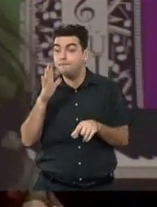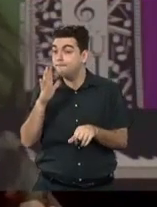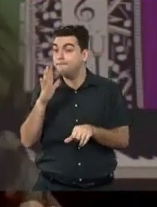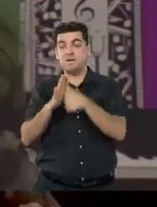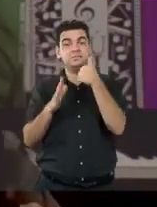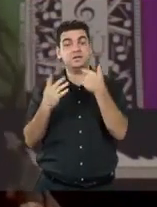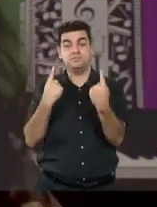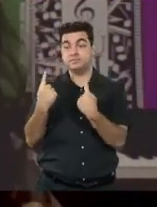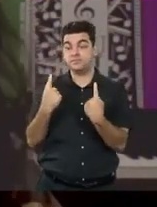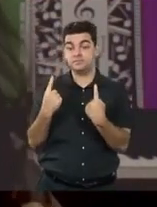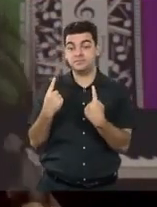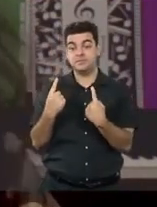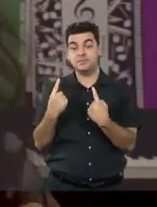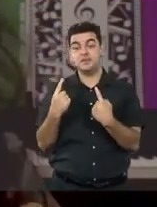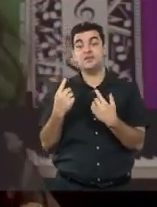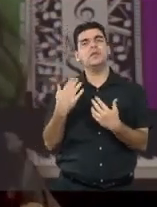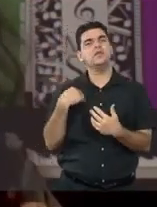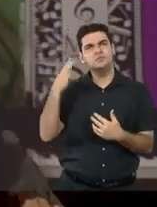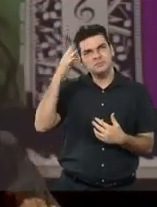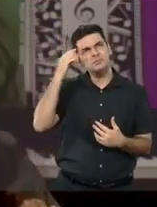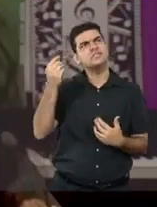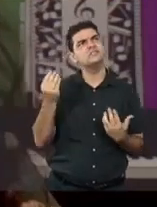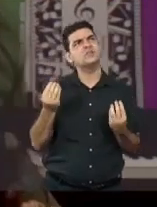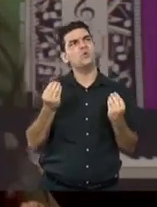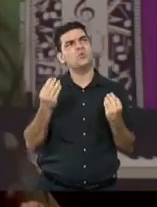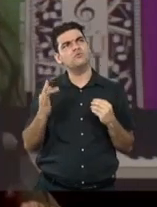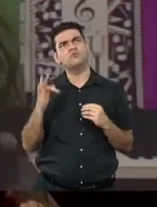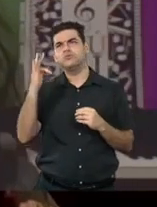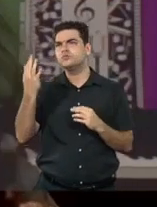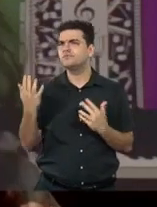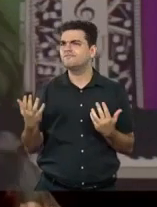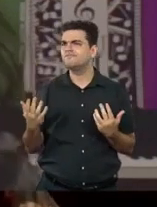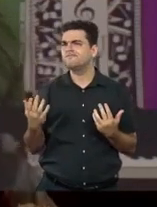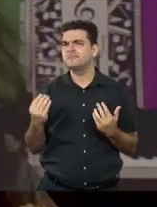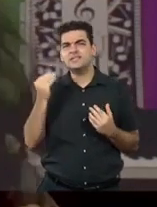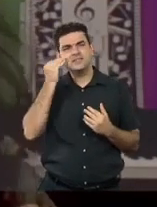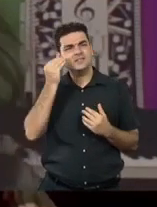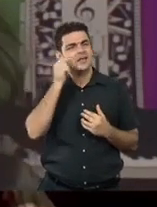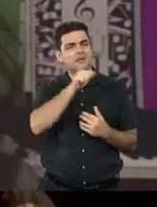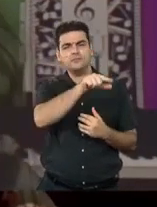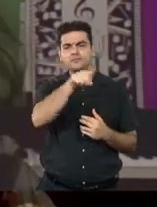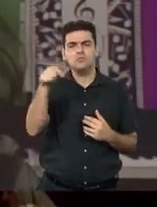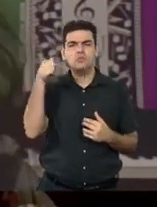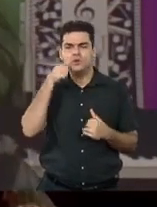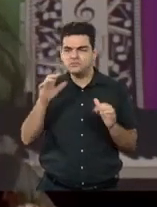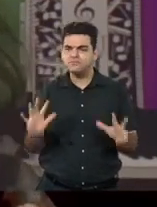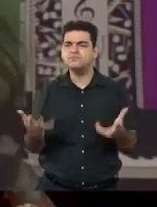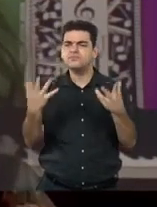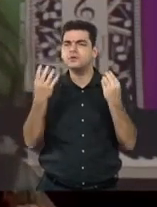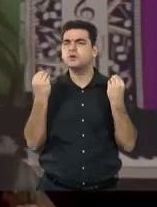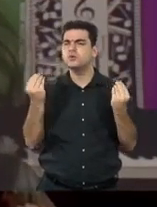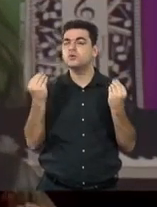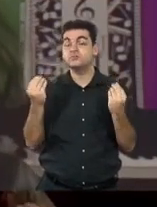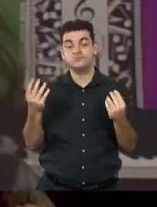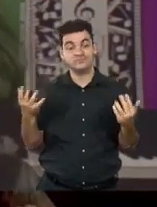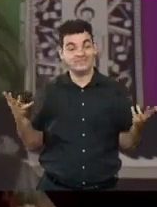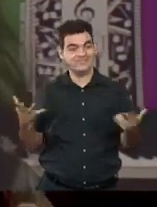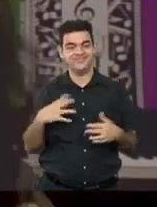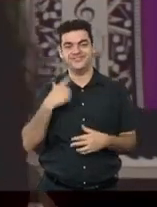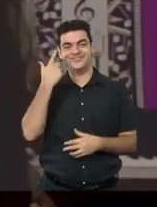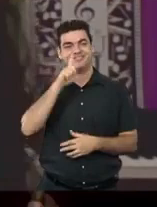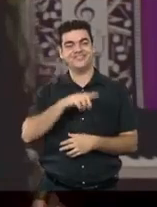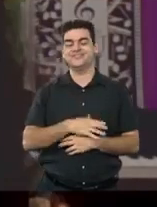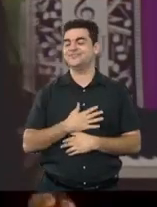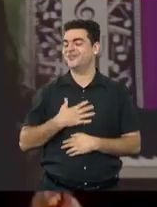ações. Há todo o tempo nos perguntávamos sobre formas de inspirar mulheres e foi o que fizemos aqui hoje o